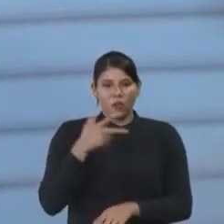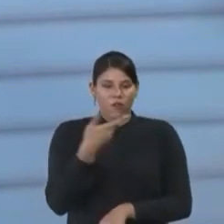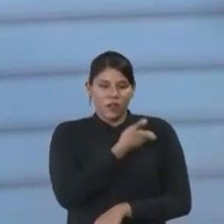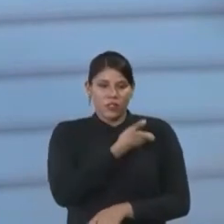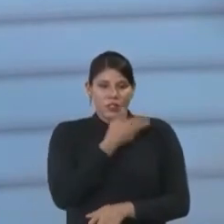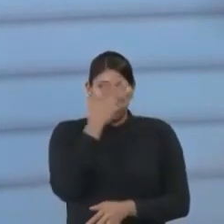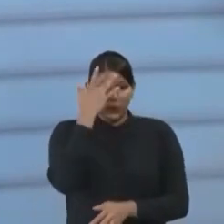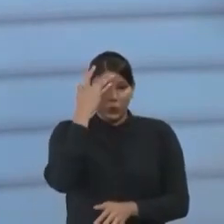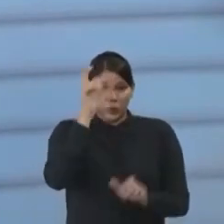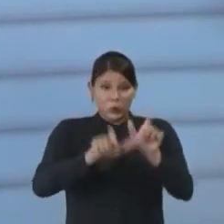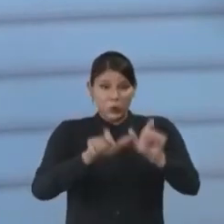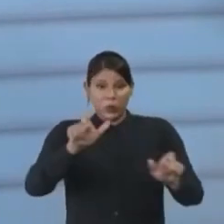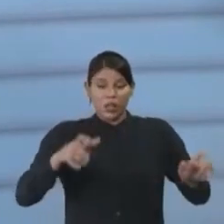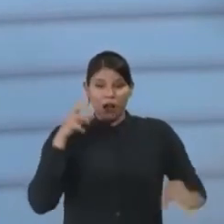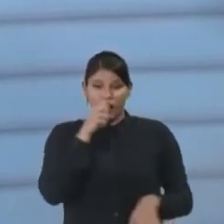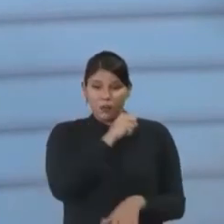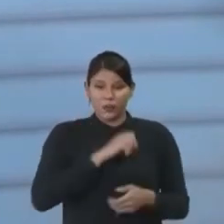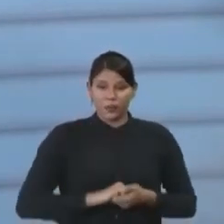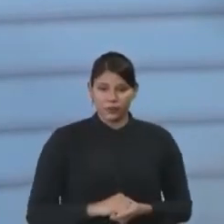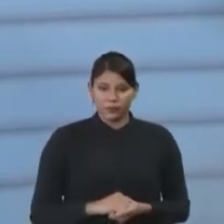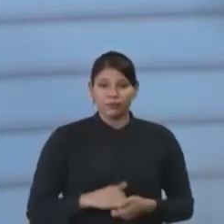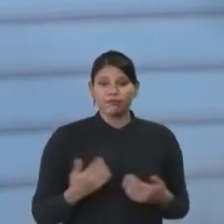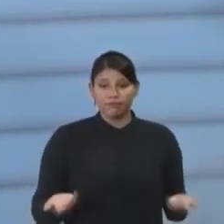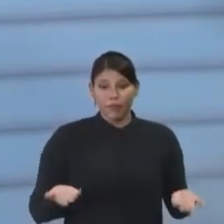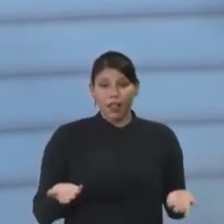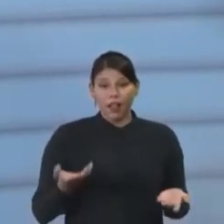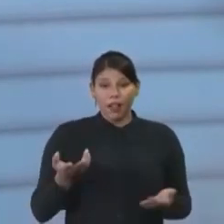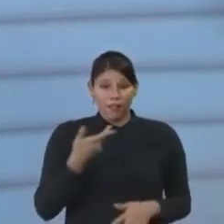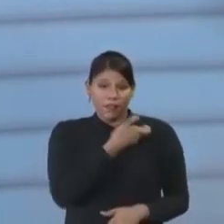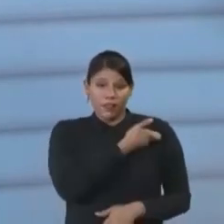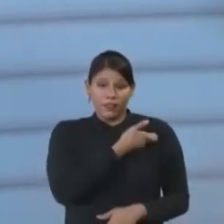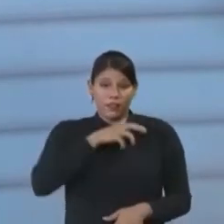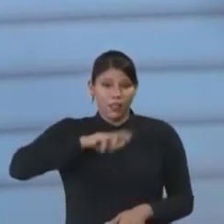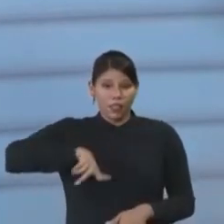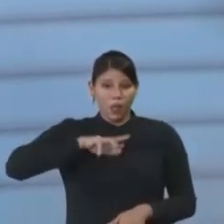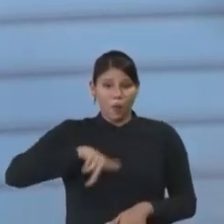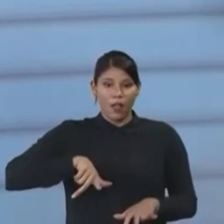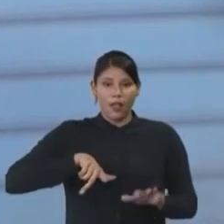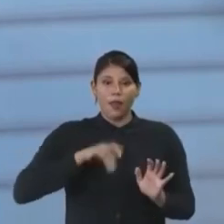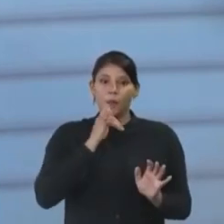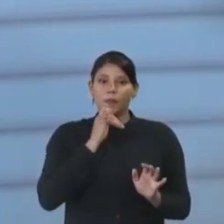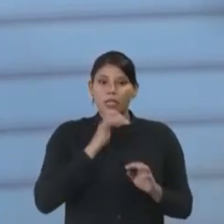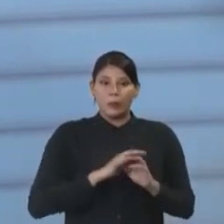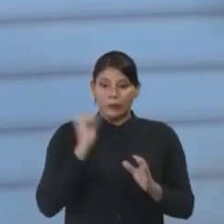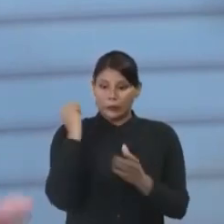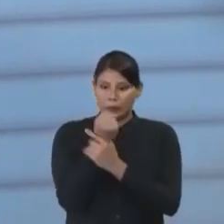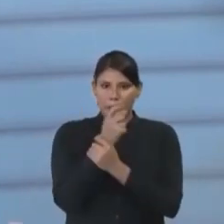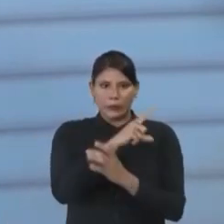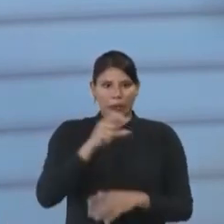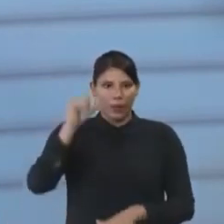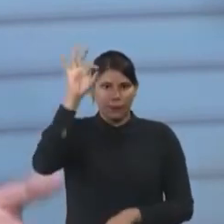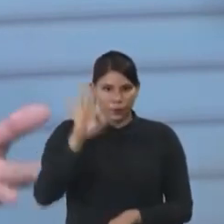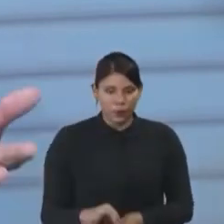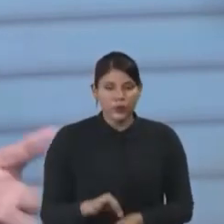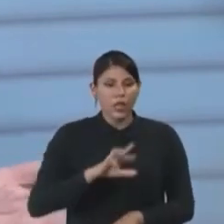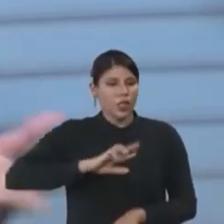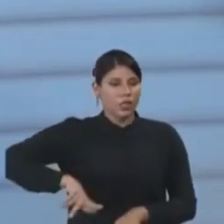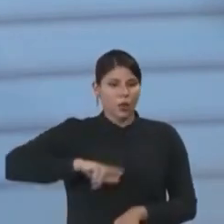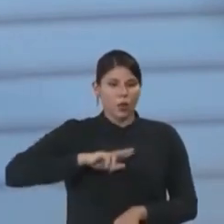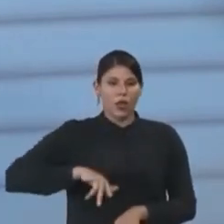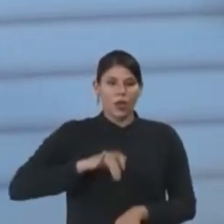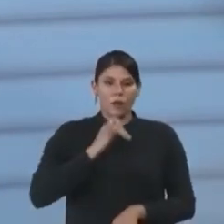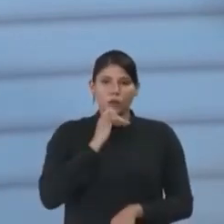Em tempo recorde. Que essa vacina, ela não é absolutamente segura de não